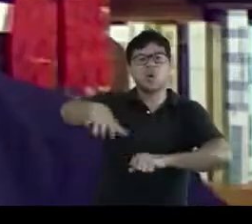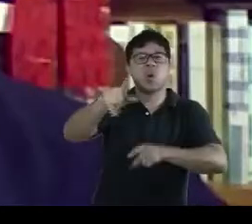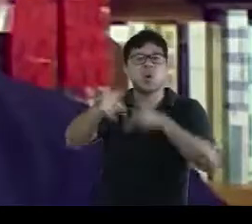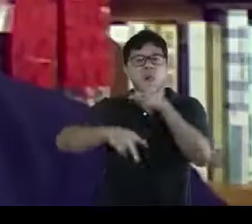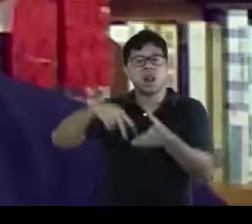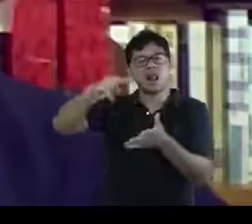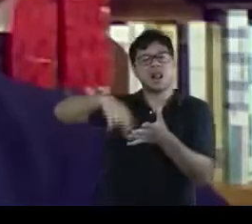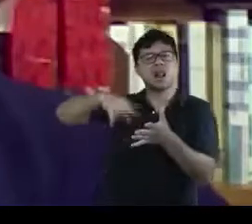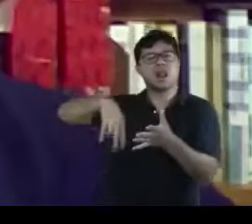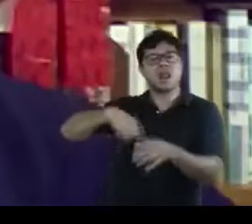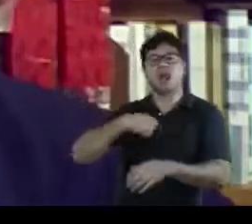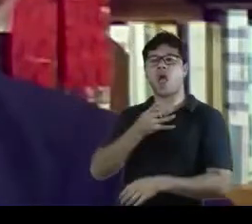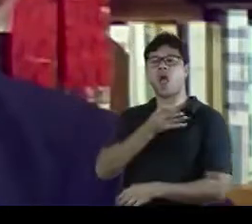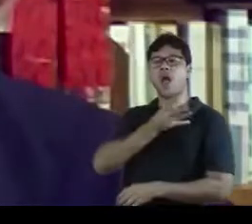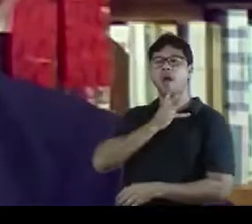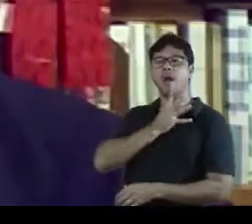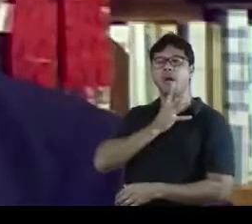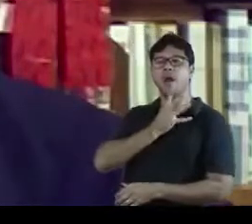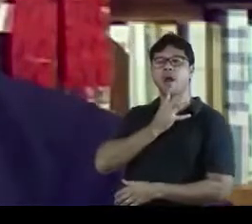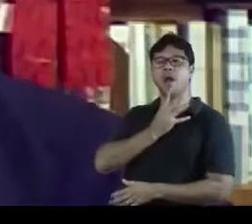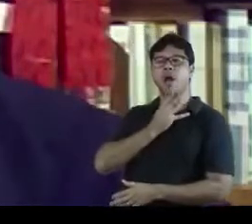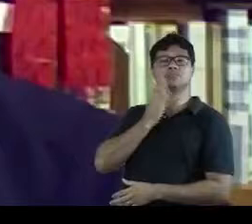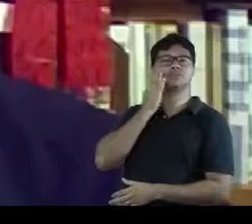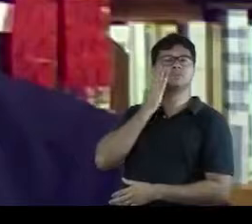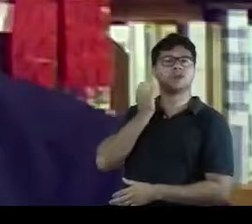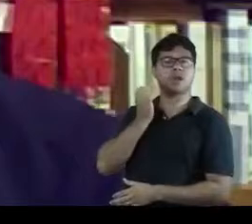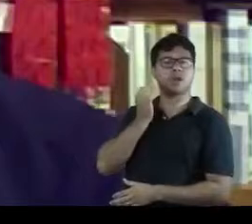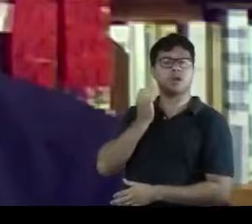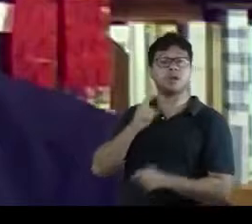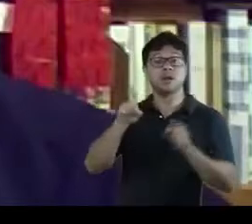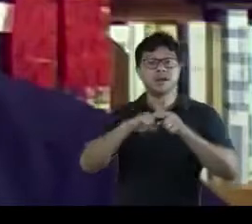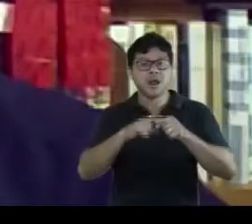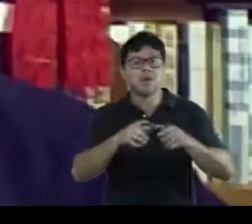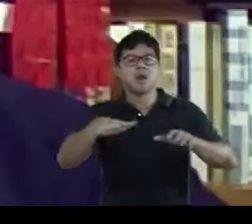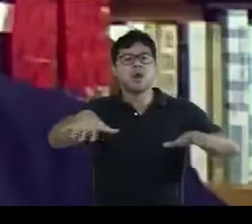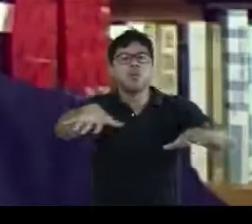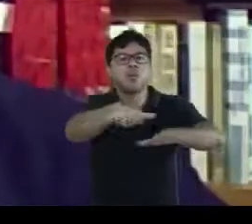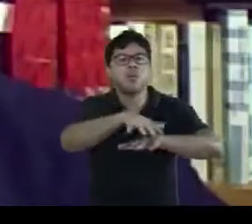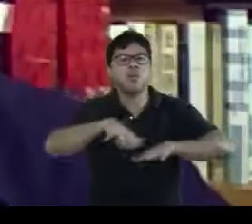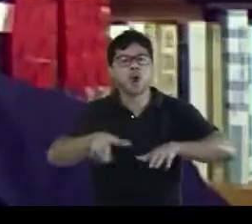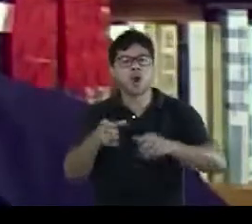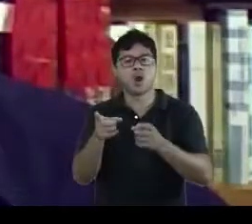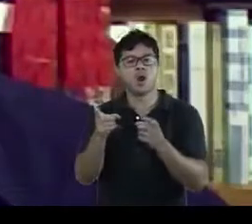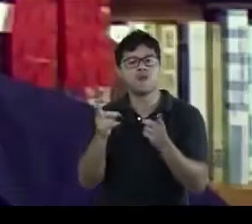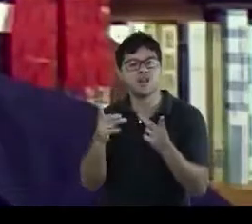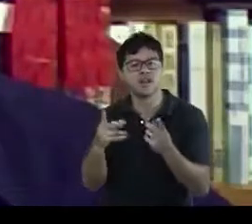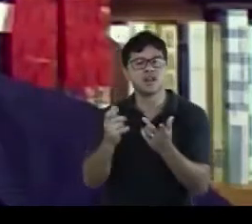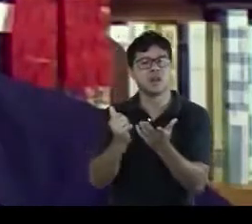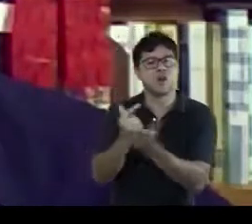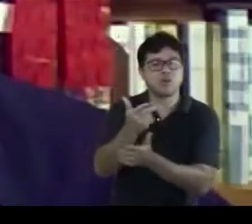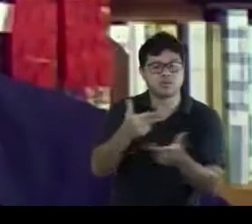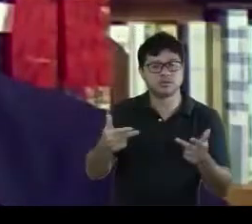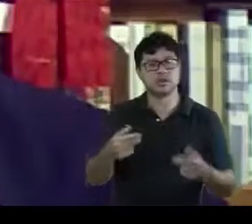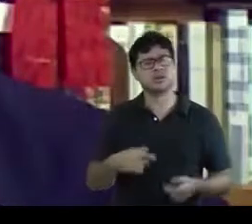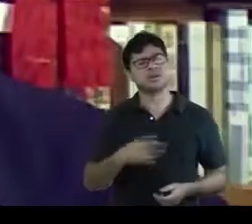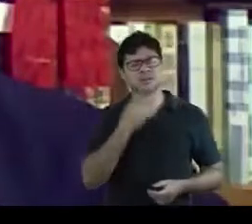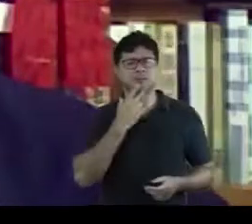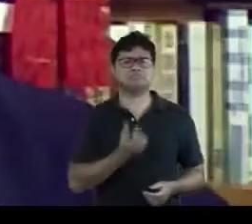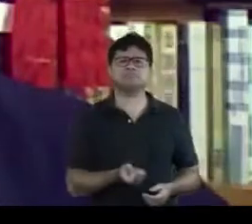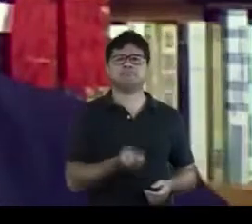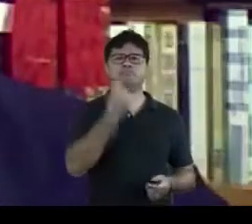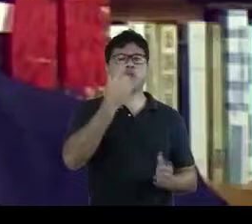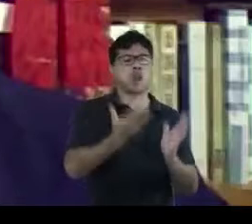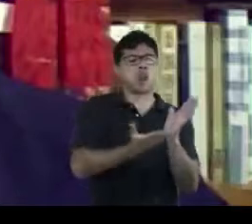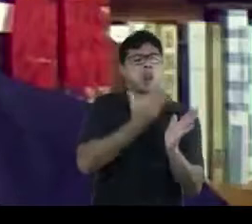potenciais e as possibilidades desse comércio. Portanto, nada a estranhar sobre a